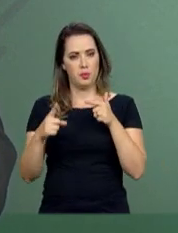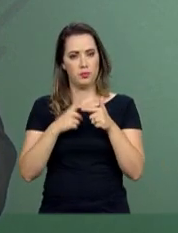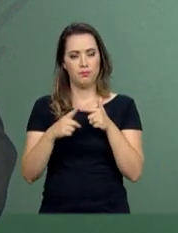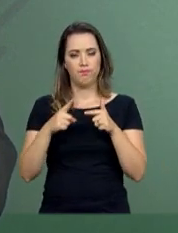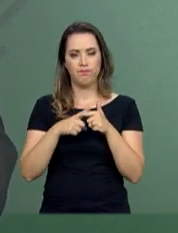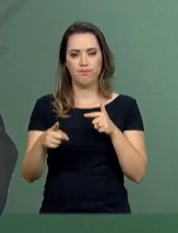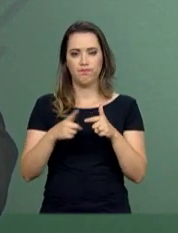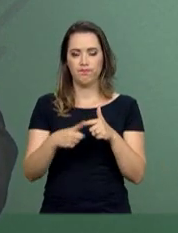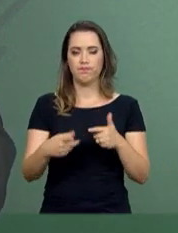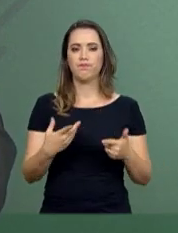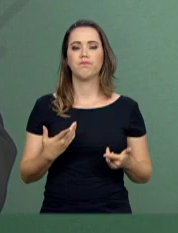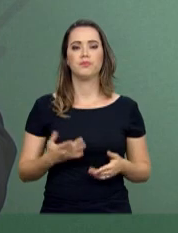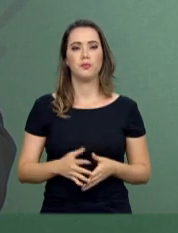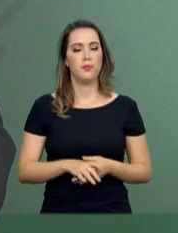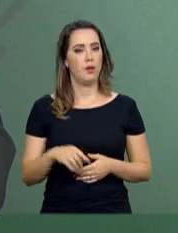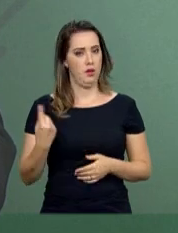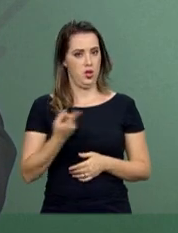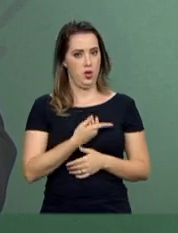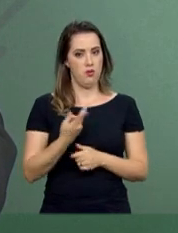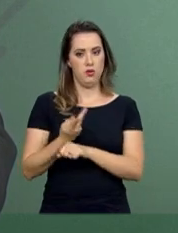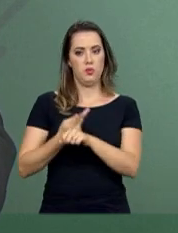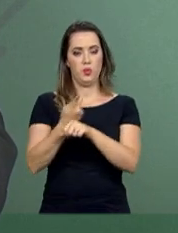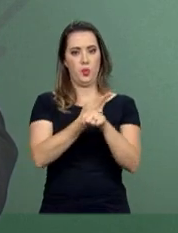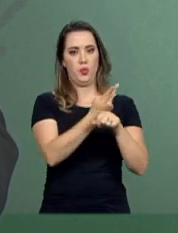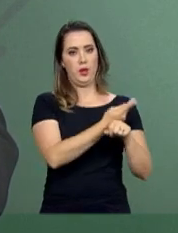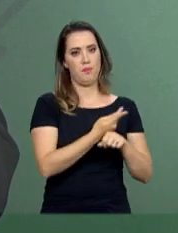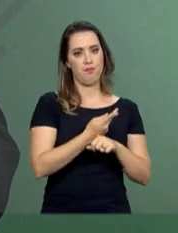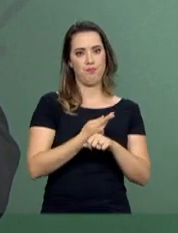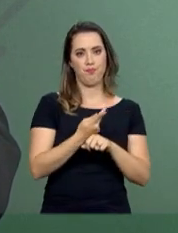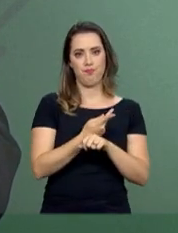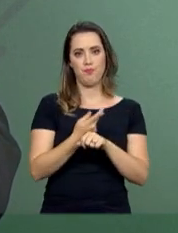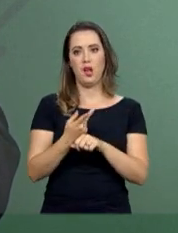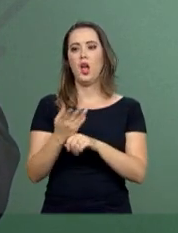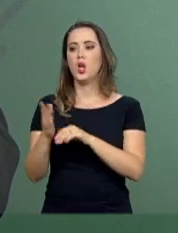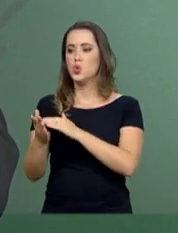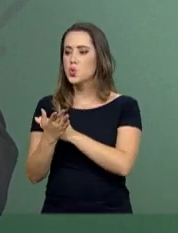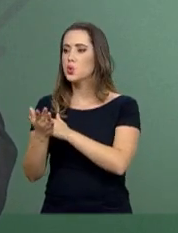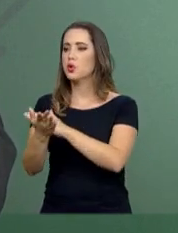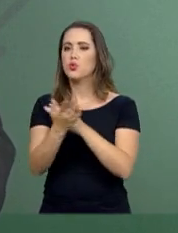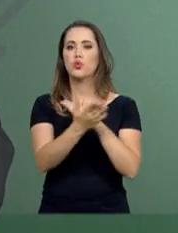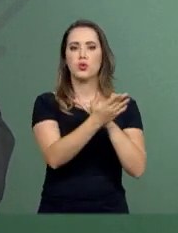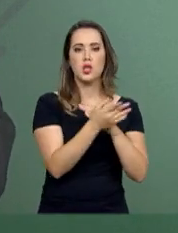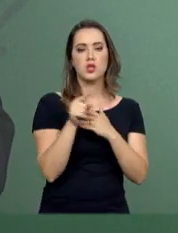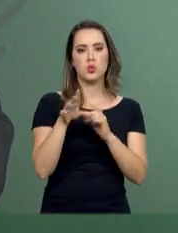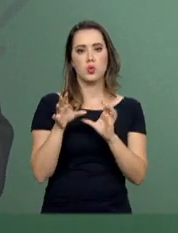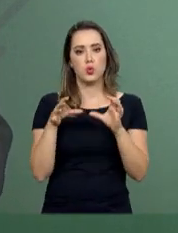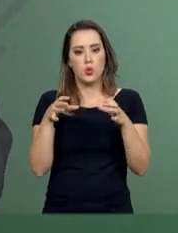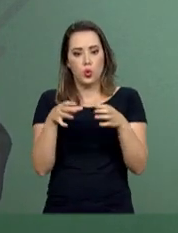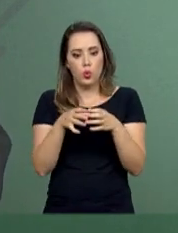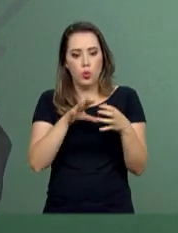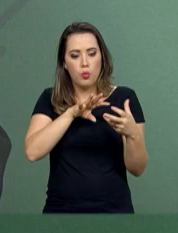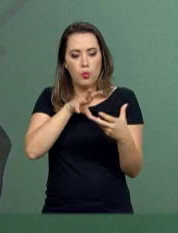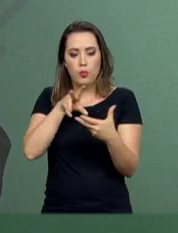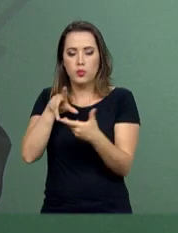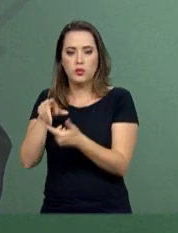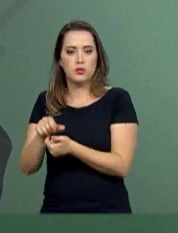dramático. Nós vamos buscar apoio na comunidade internacional